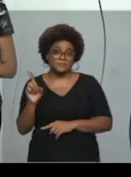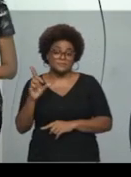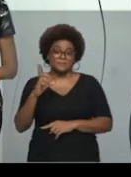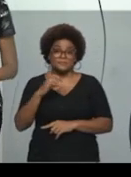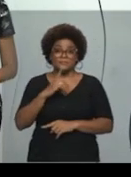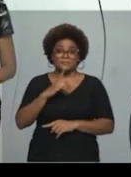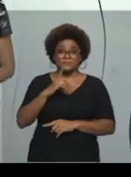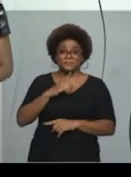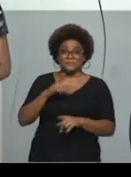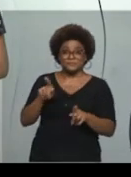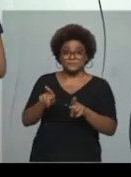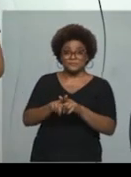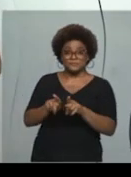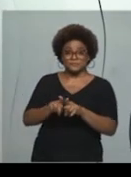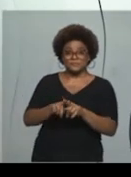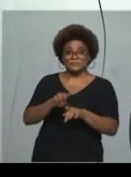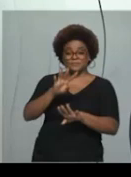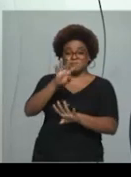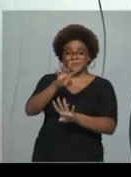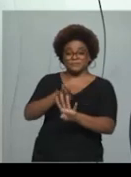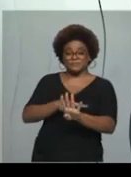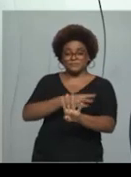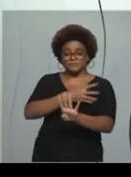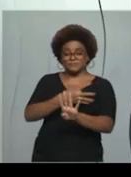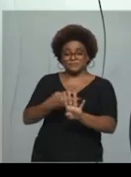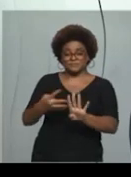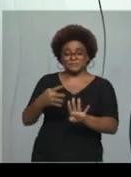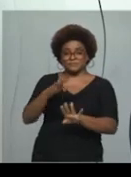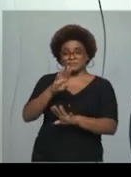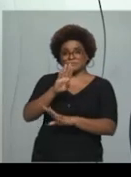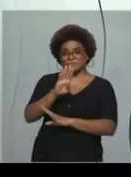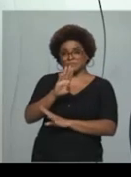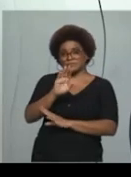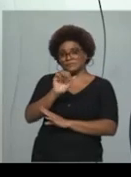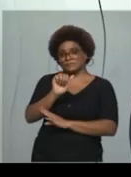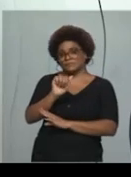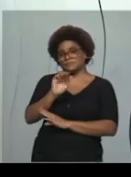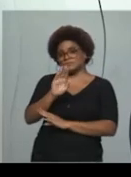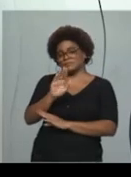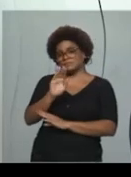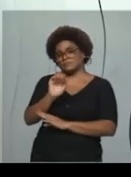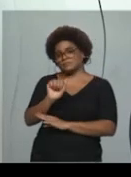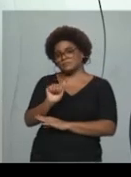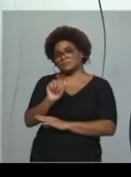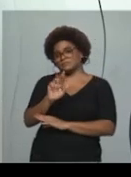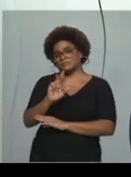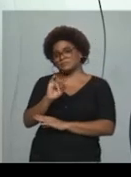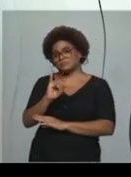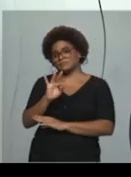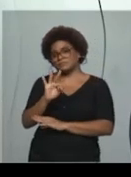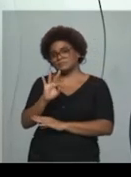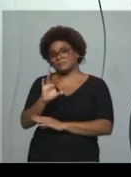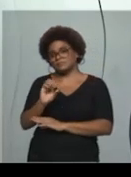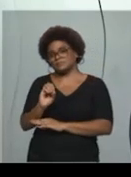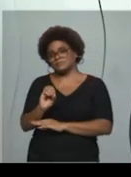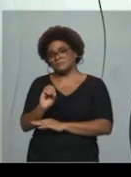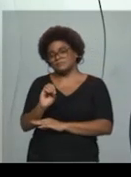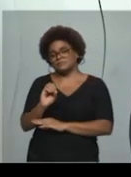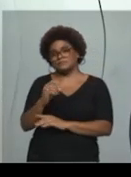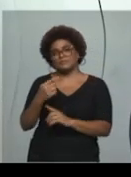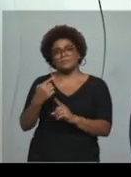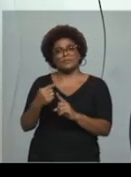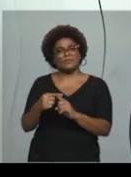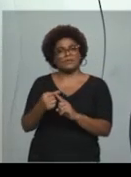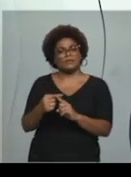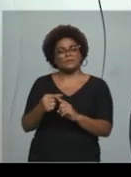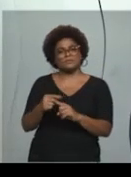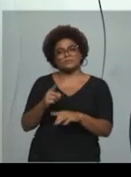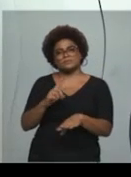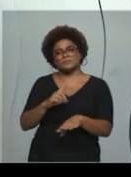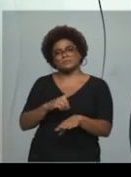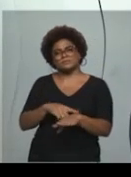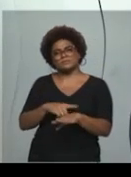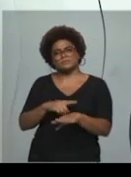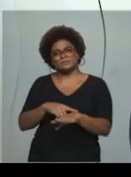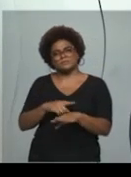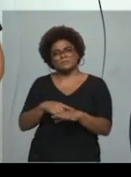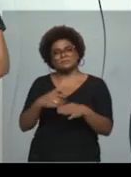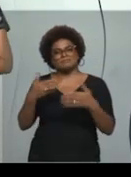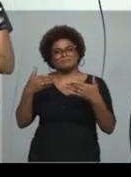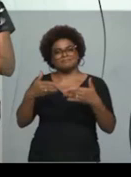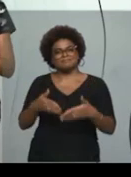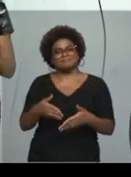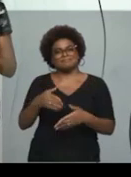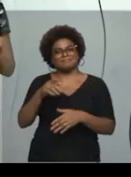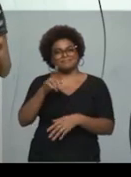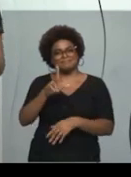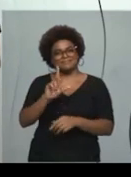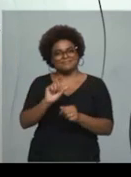gabaritos. Então, você vai se familiarizando com essas questões. Porque quando chega, né, quando chegar a sua